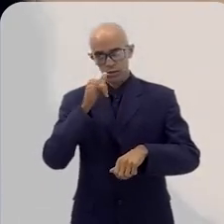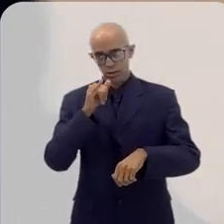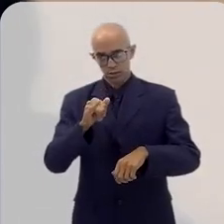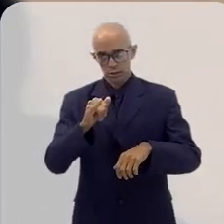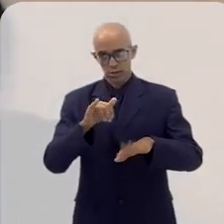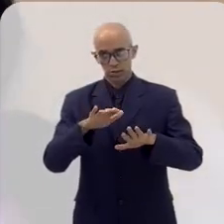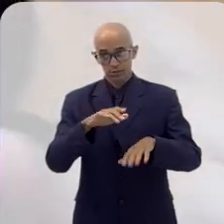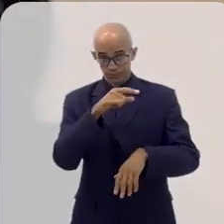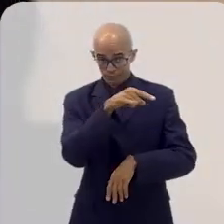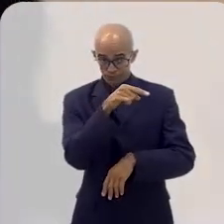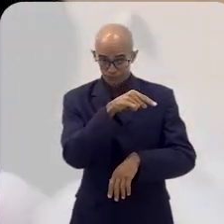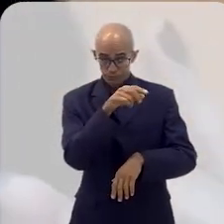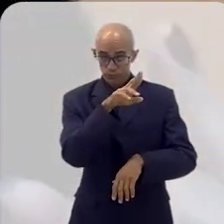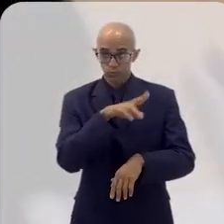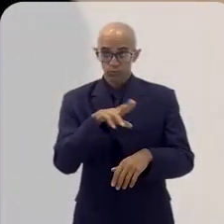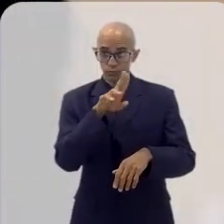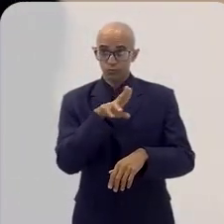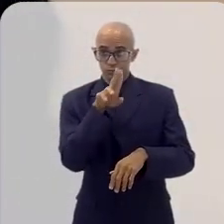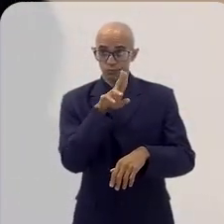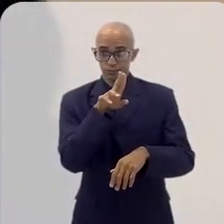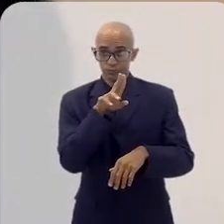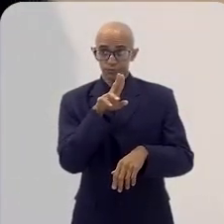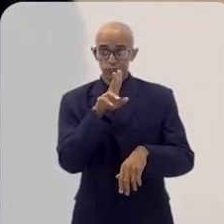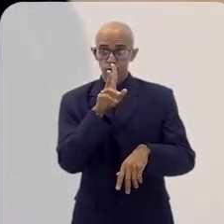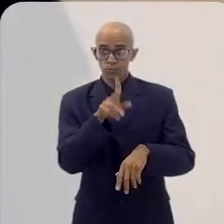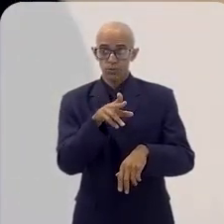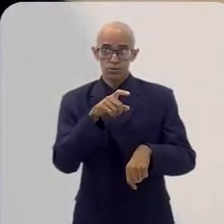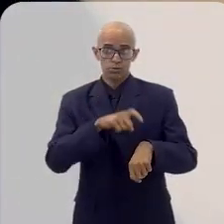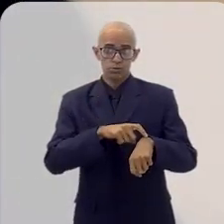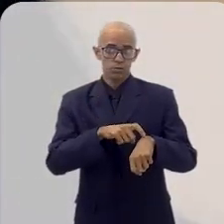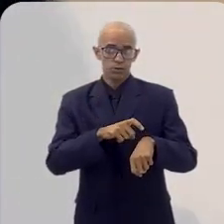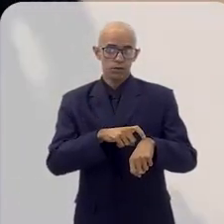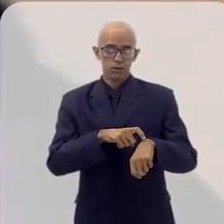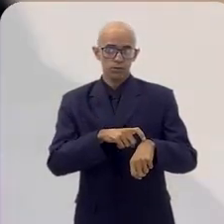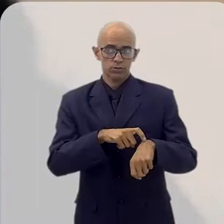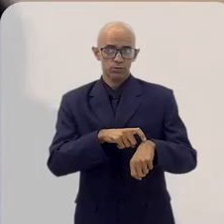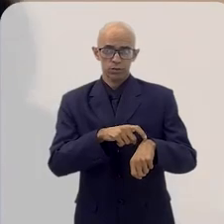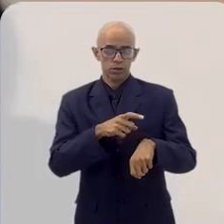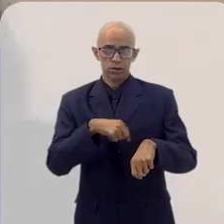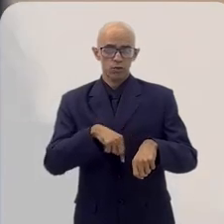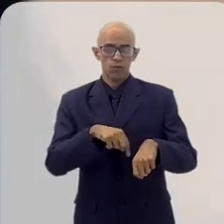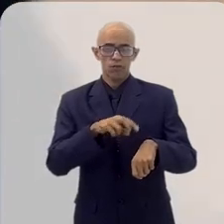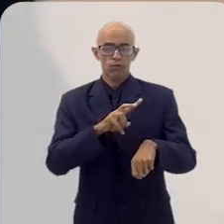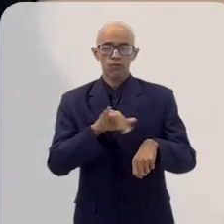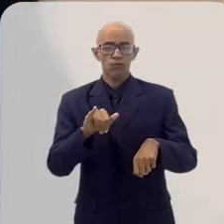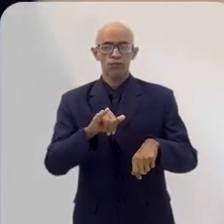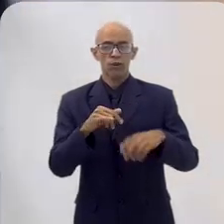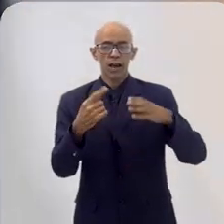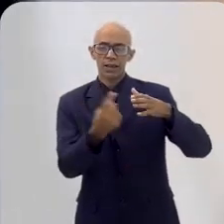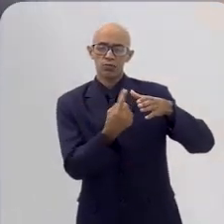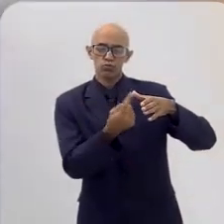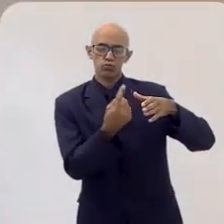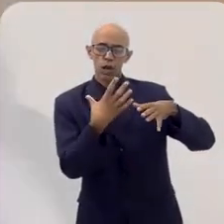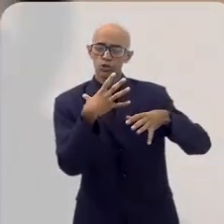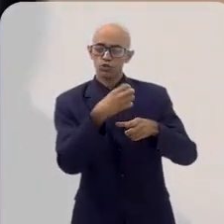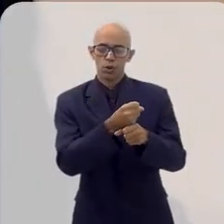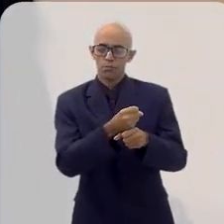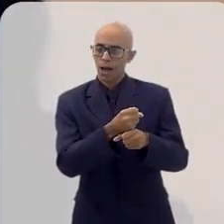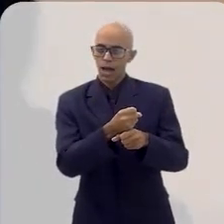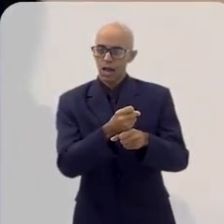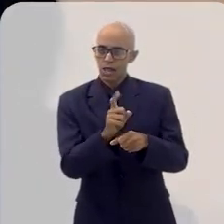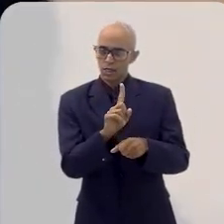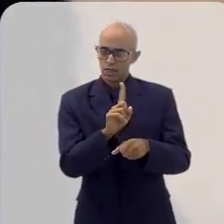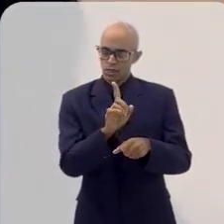energia. Esse consumo que é feito no mesmo momento da geração, ele nem passa pelo relógio. É um alto